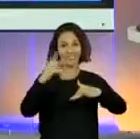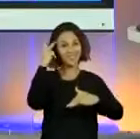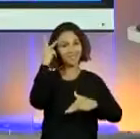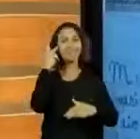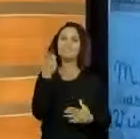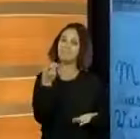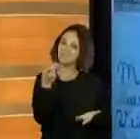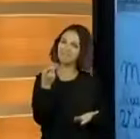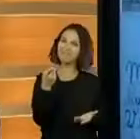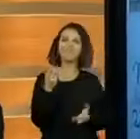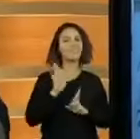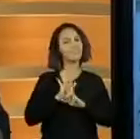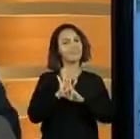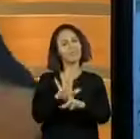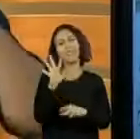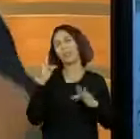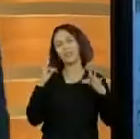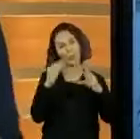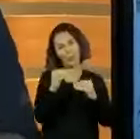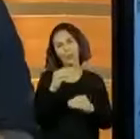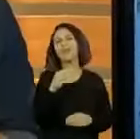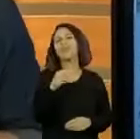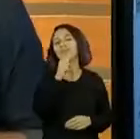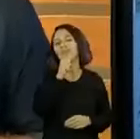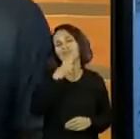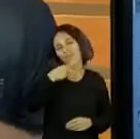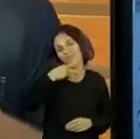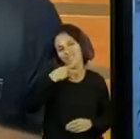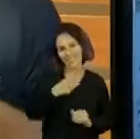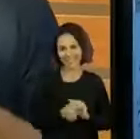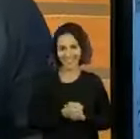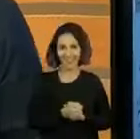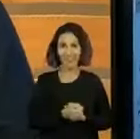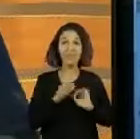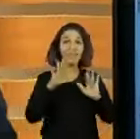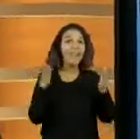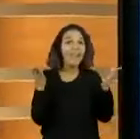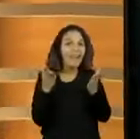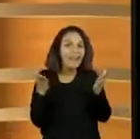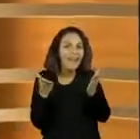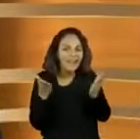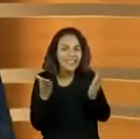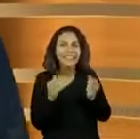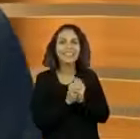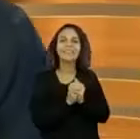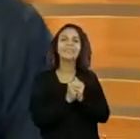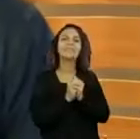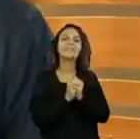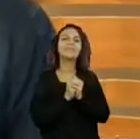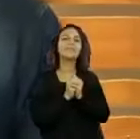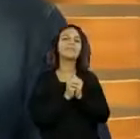aqui. Aliás, a todas as bisas, né? Agora, para além disso tudo, eu também